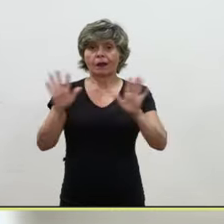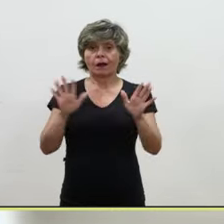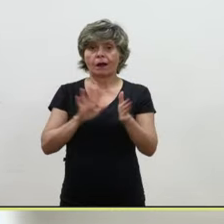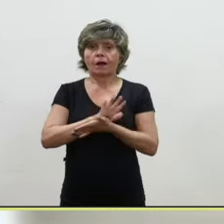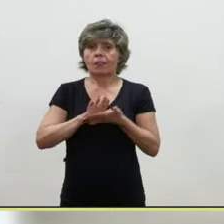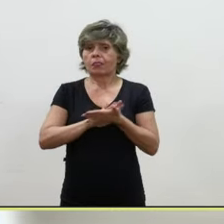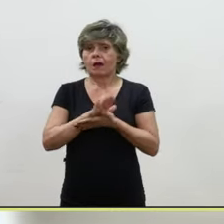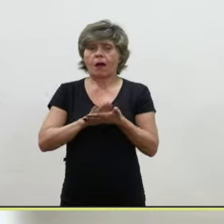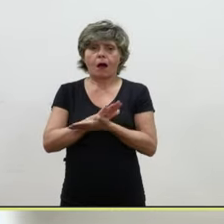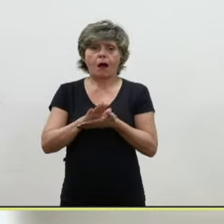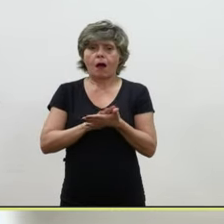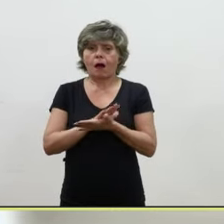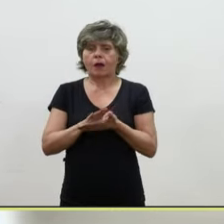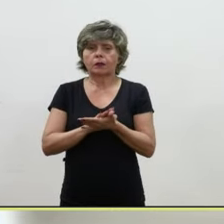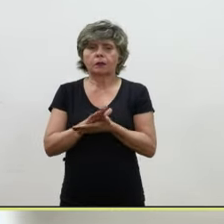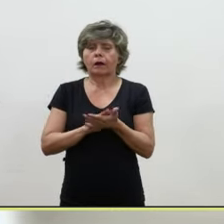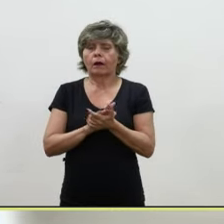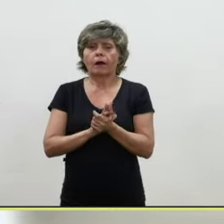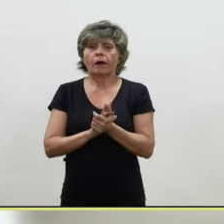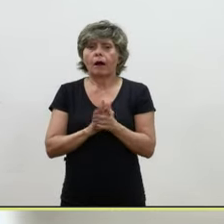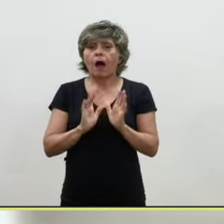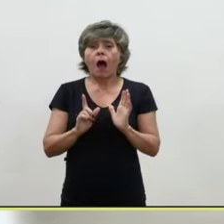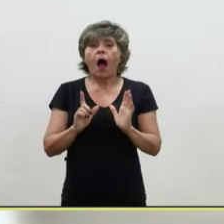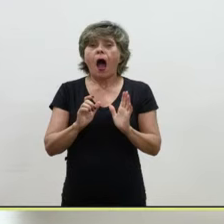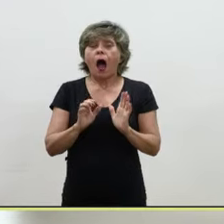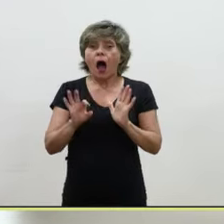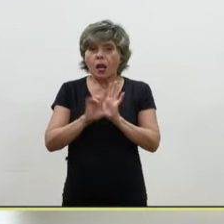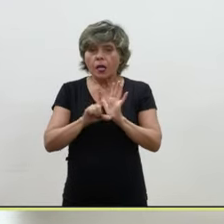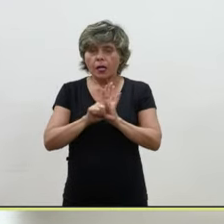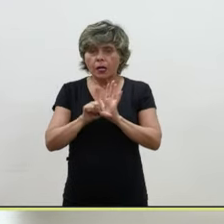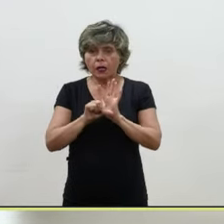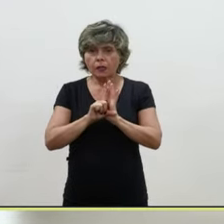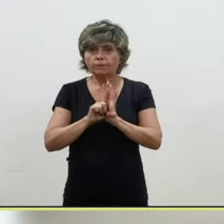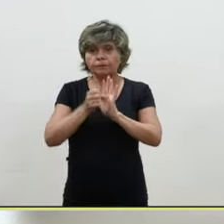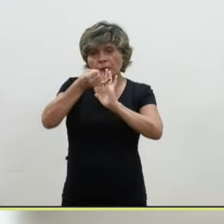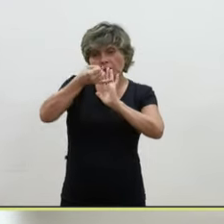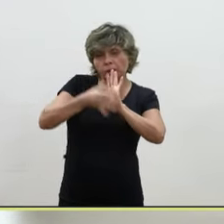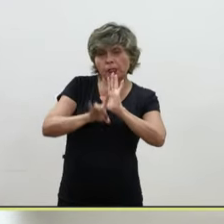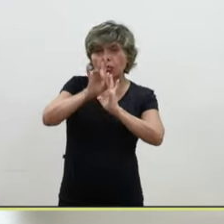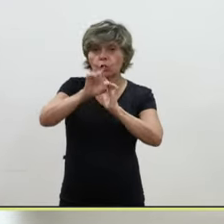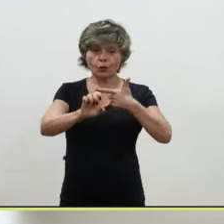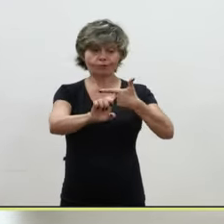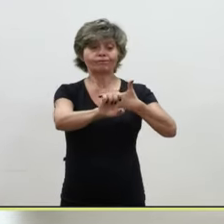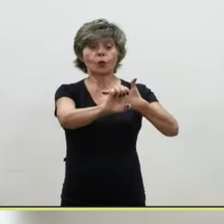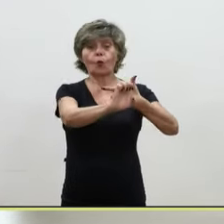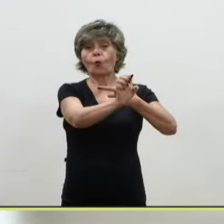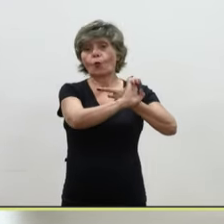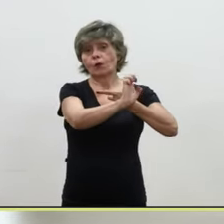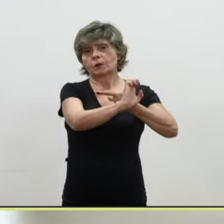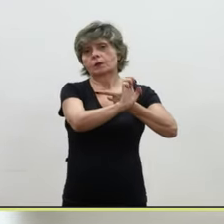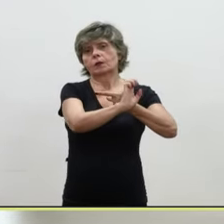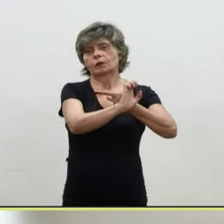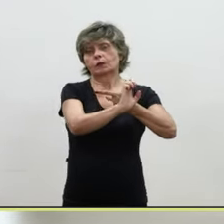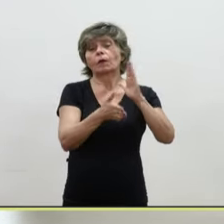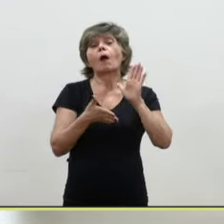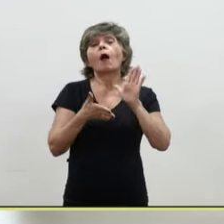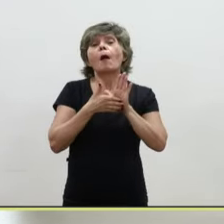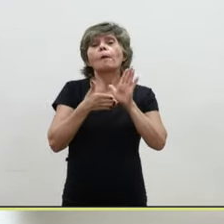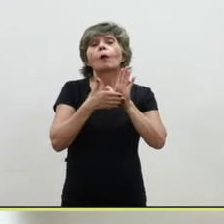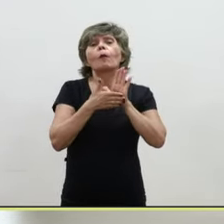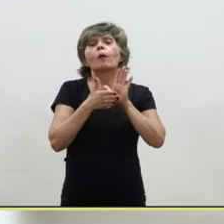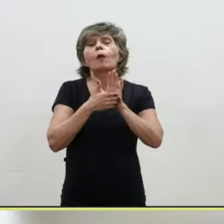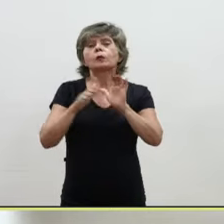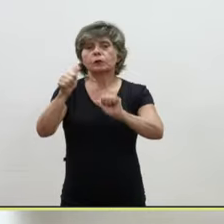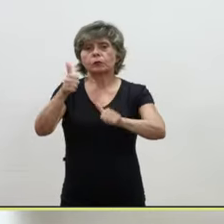apontou, porque a lei apenas indicou o executivo, né? Mas a proposta de lei de revisão geral